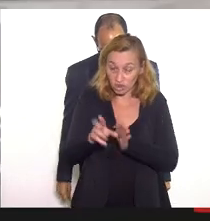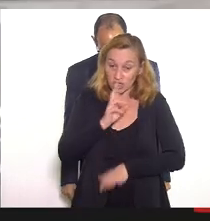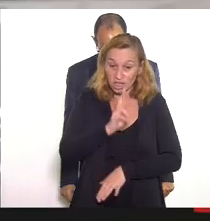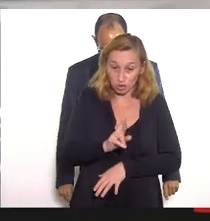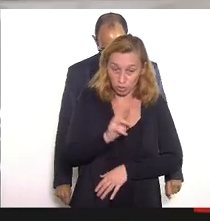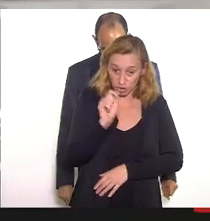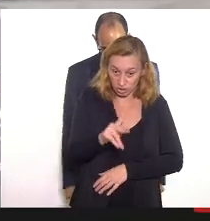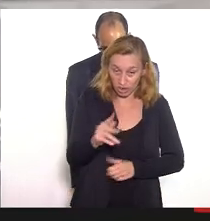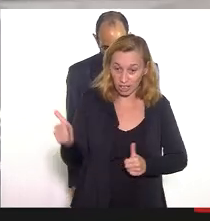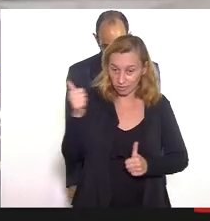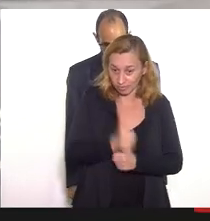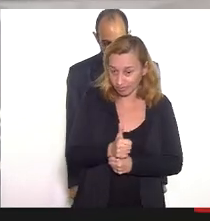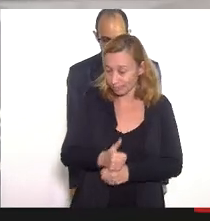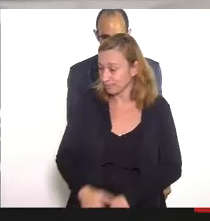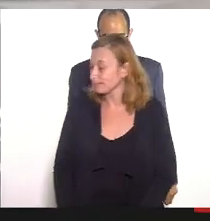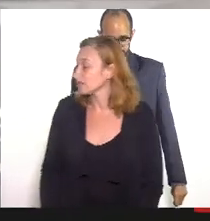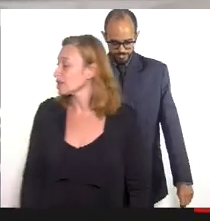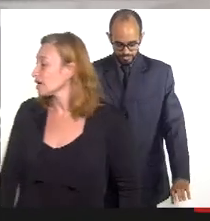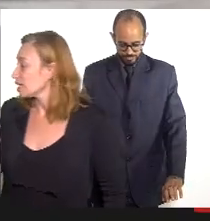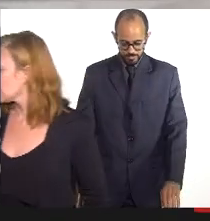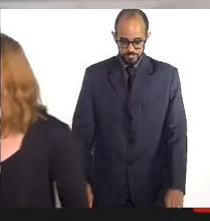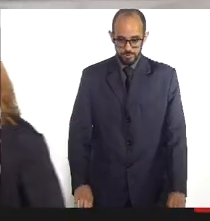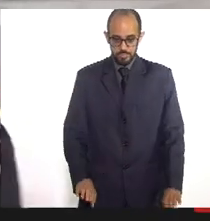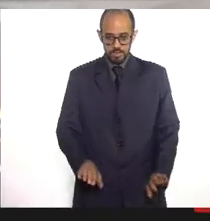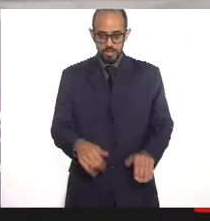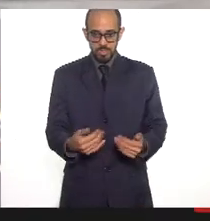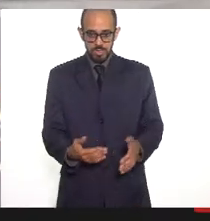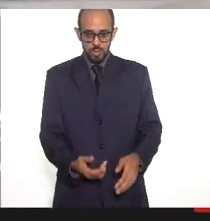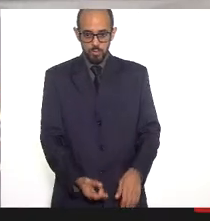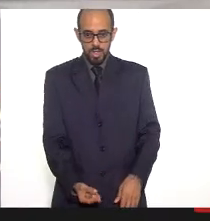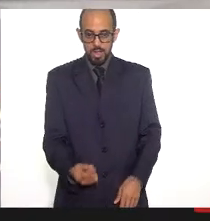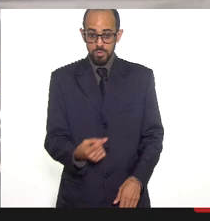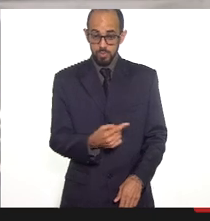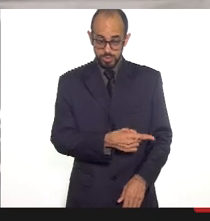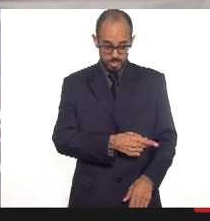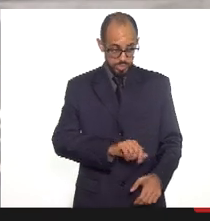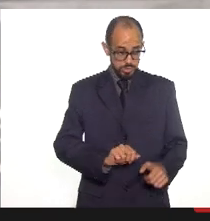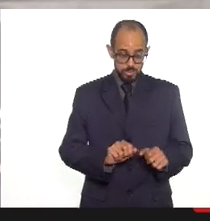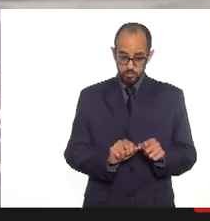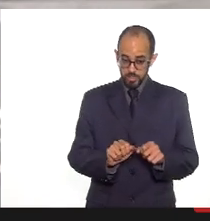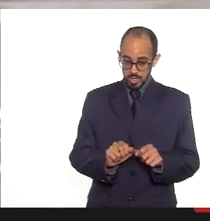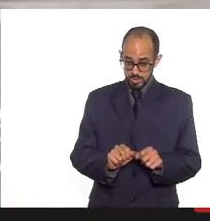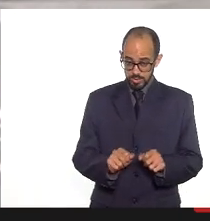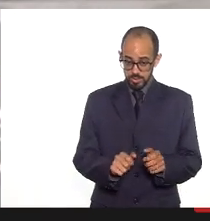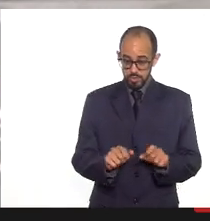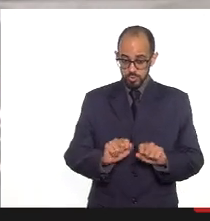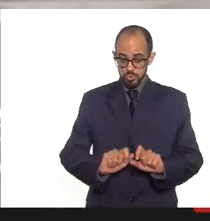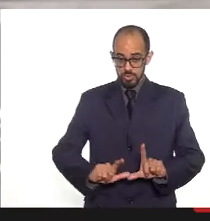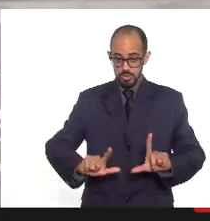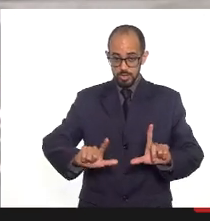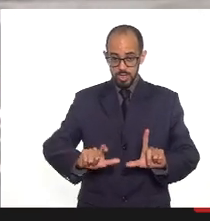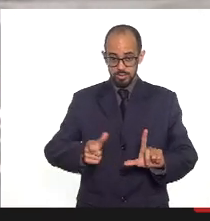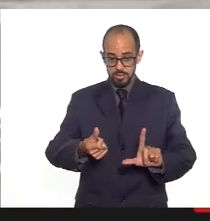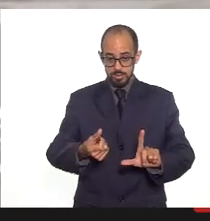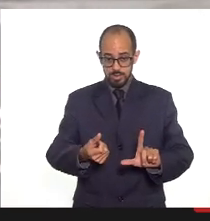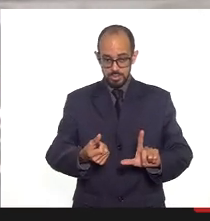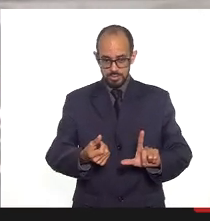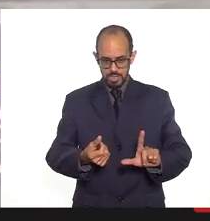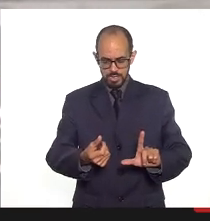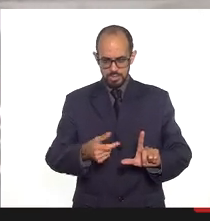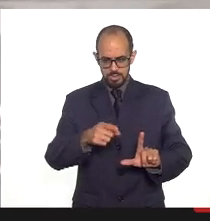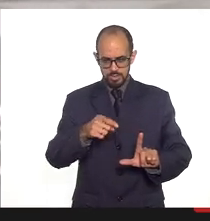respostas, tá? Vocês fazem ali no slide 16, uma ponderação que